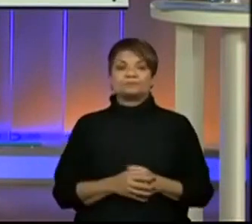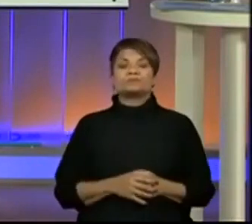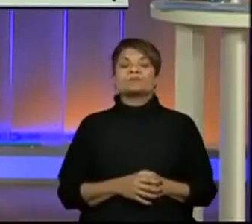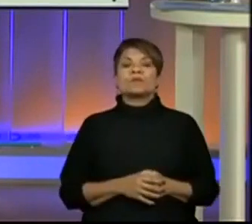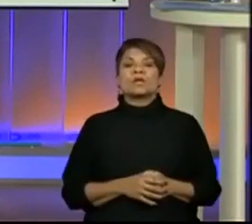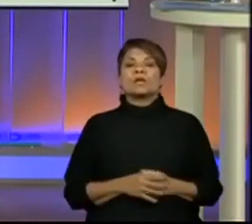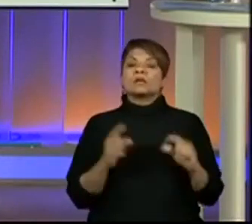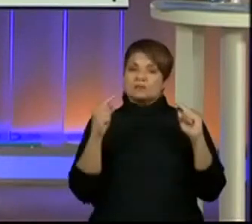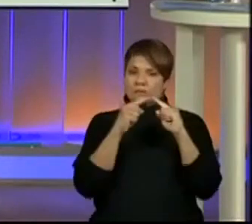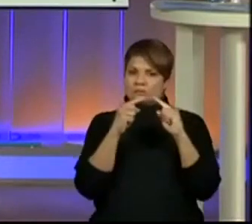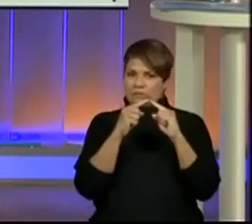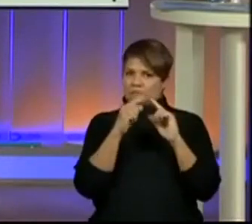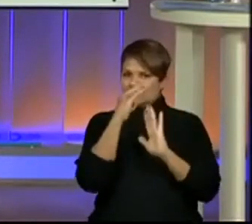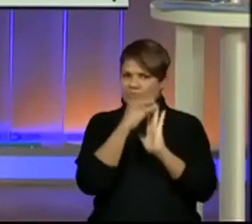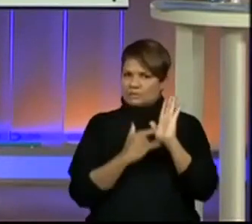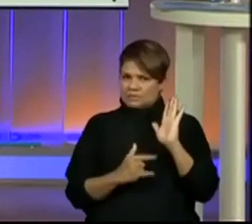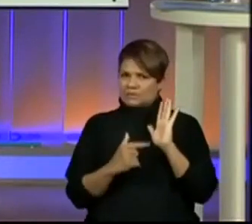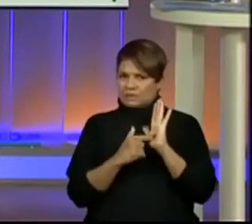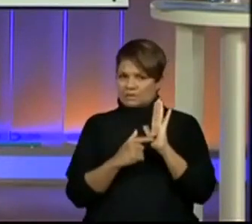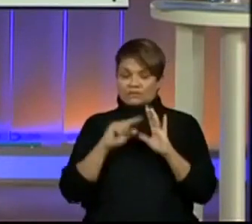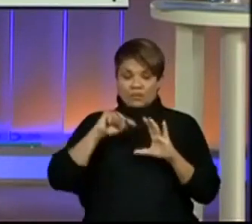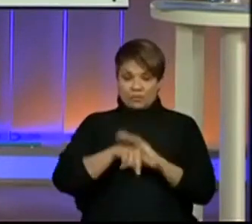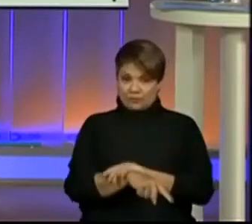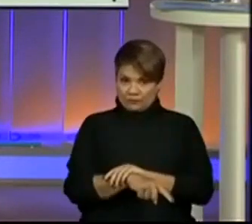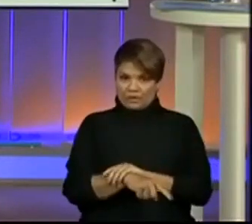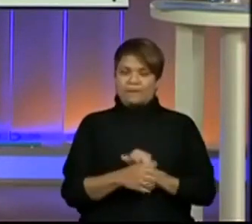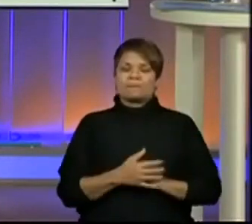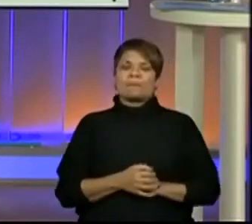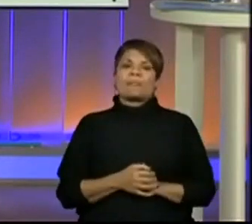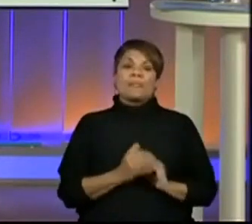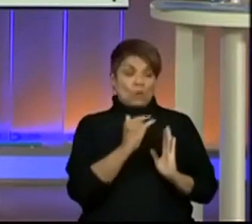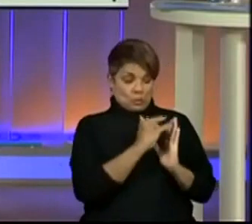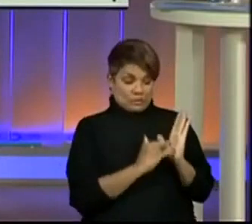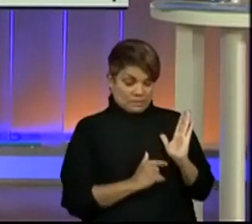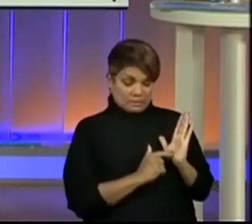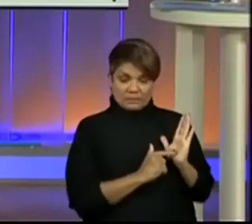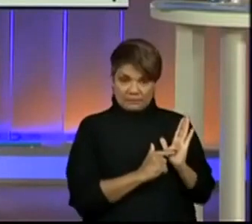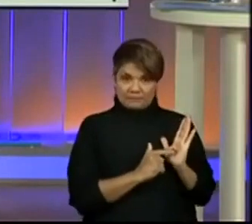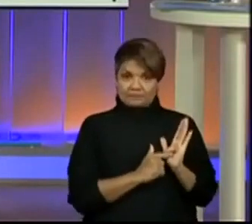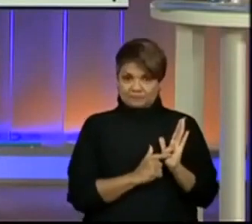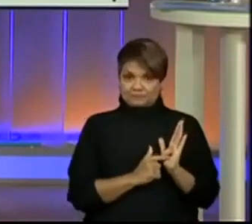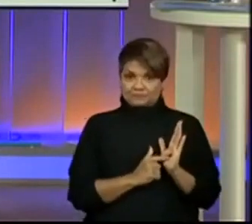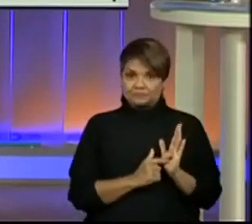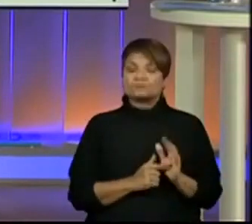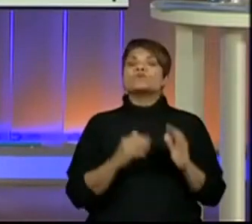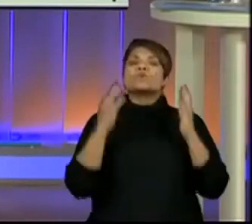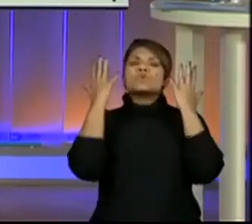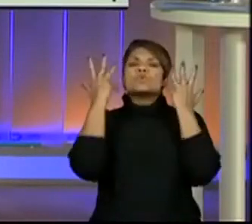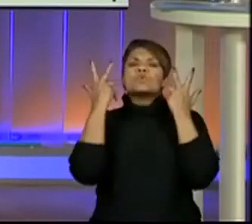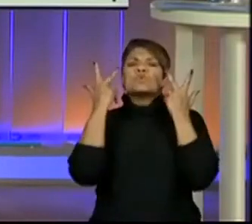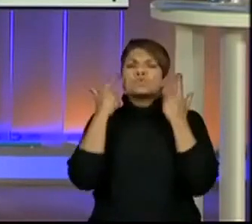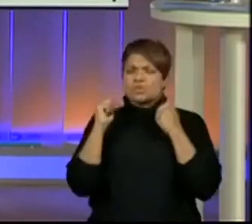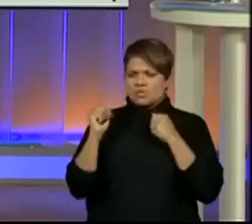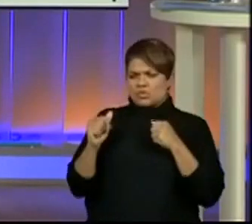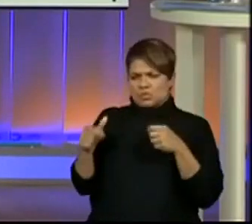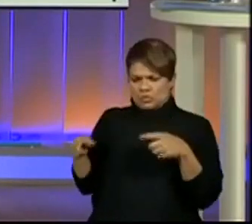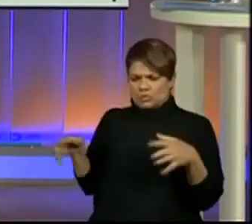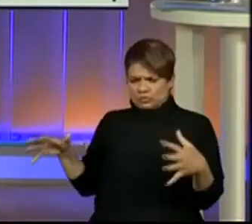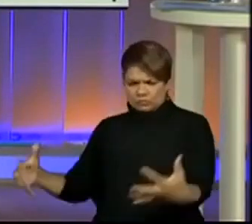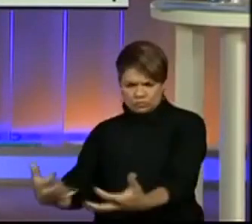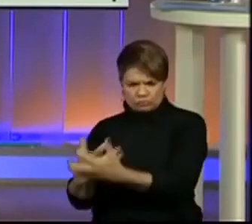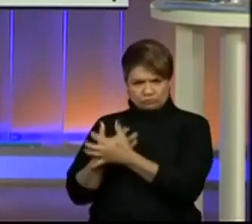texto, vamos aprofundar um pouco no entendimento. De acordo com o texto, esses animais que foram